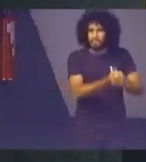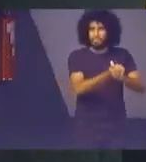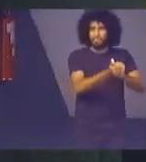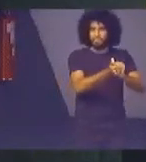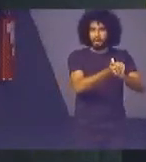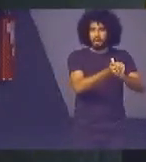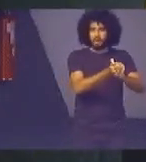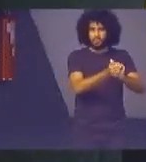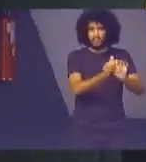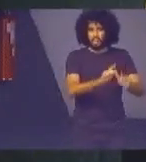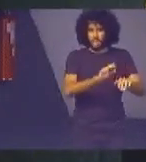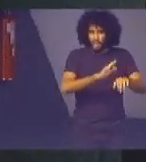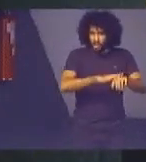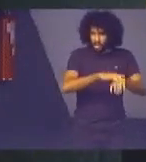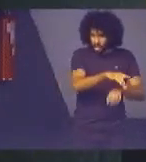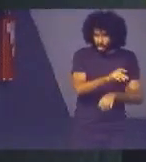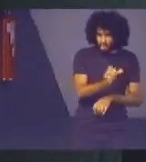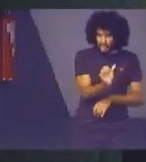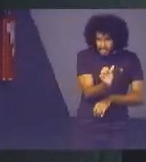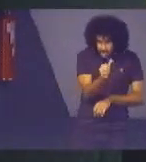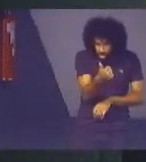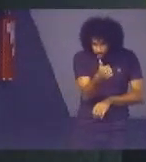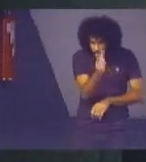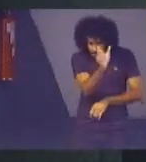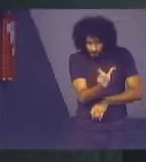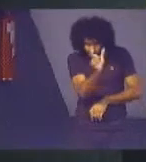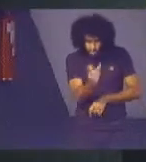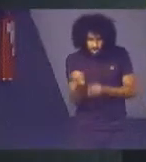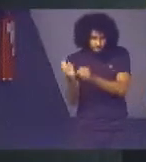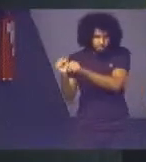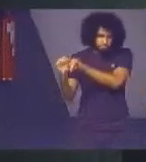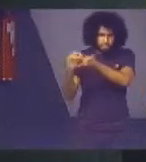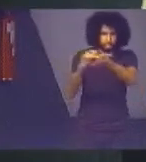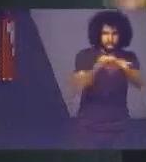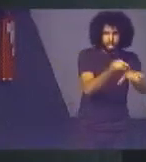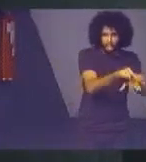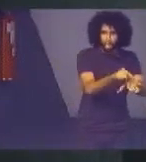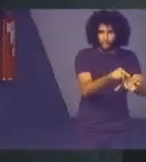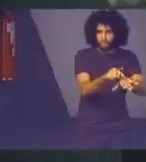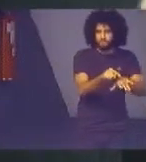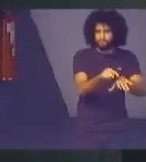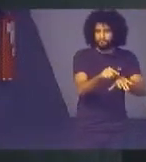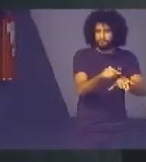61 pessoas do complexo médico penal que de lá saíram